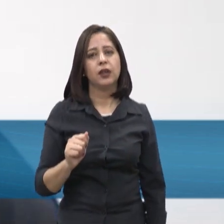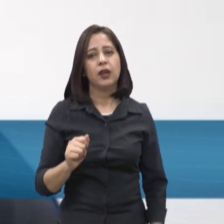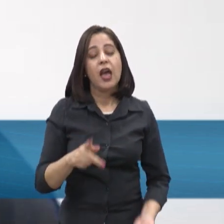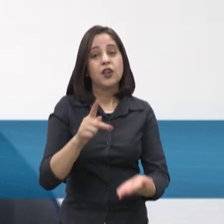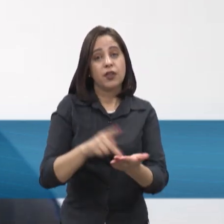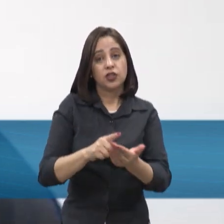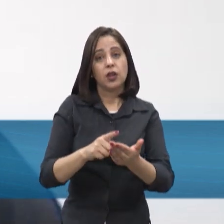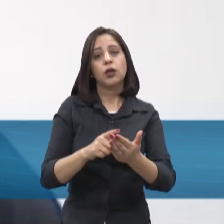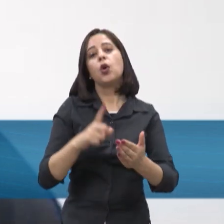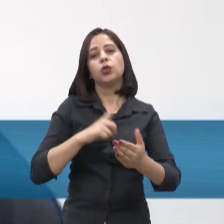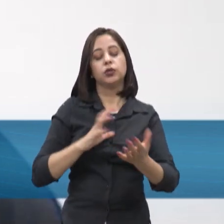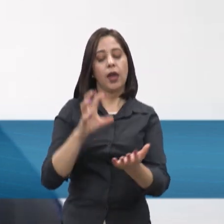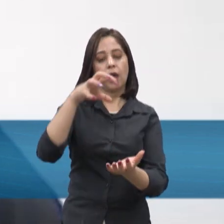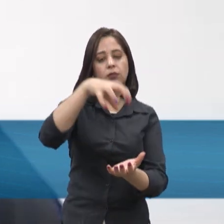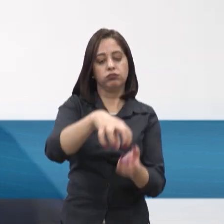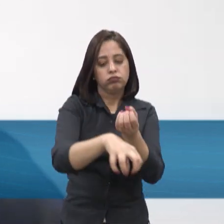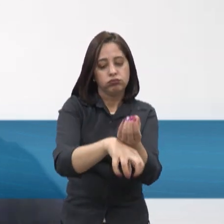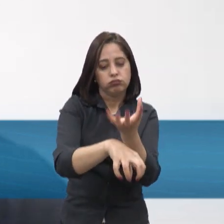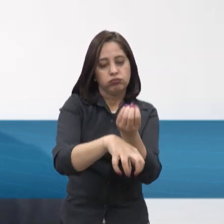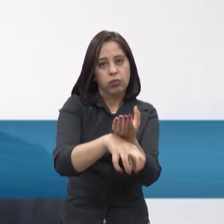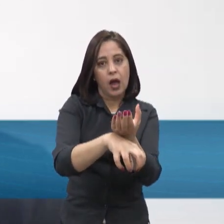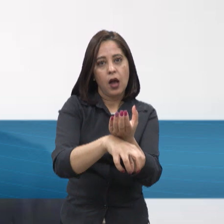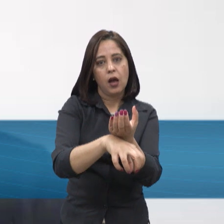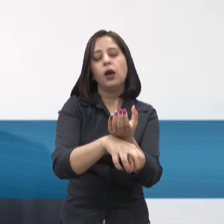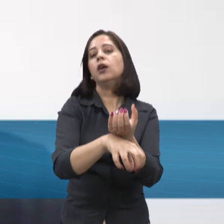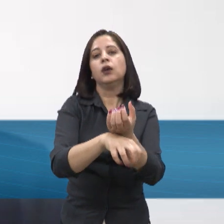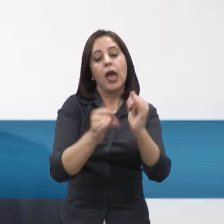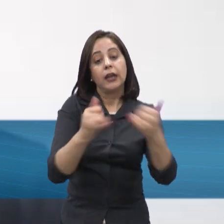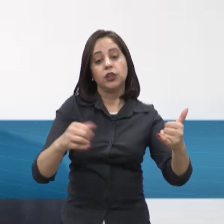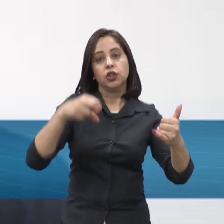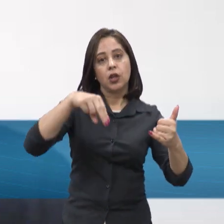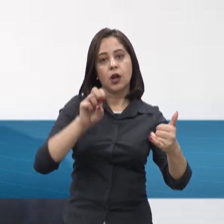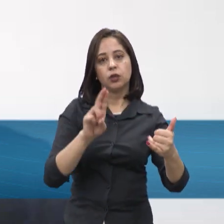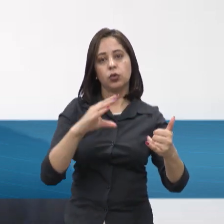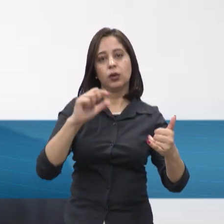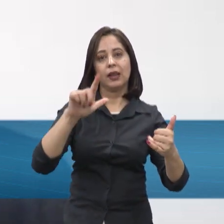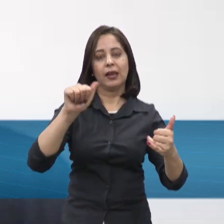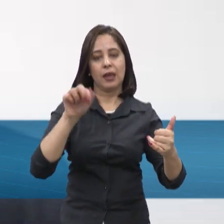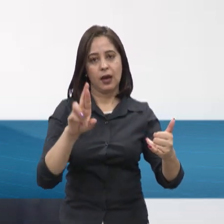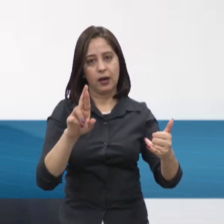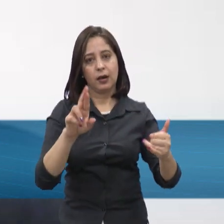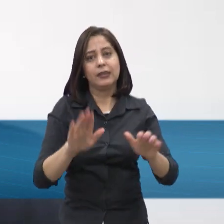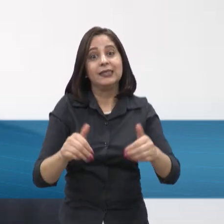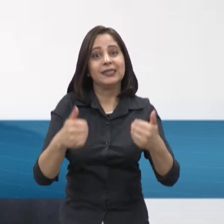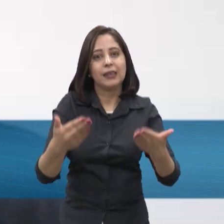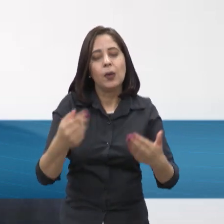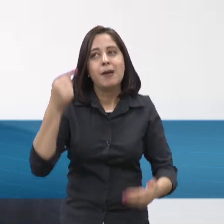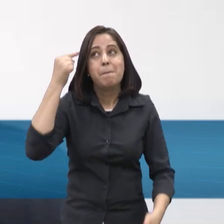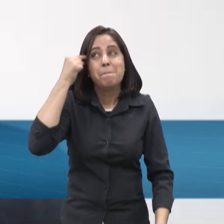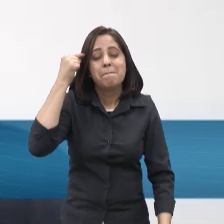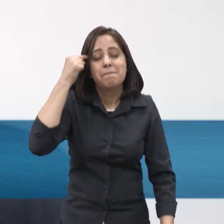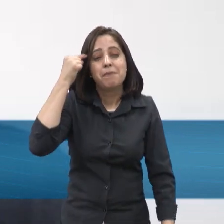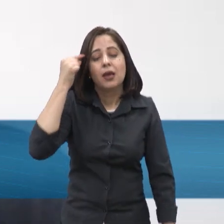nucleares, que é a nível atômico. As termoelétricas é a questão da combustão mesmo. Então a gente pensa diretamente